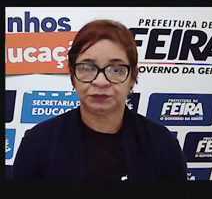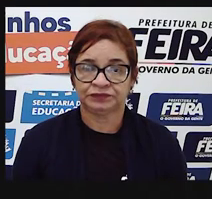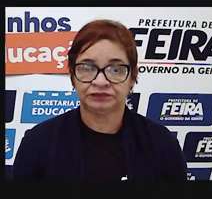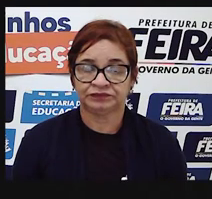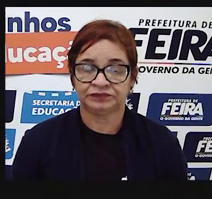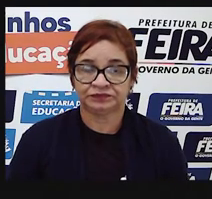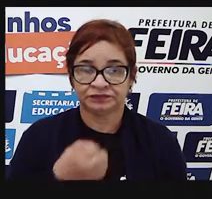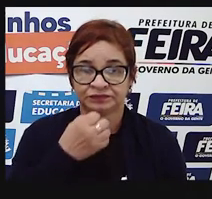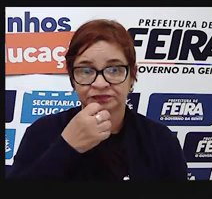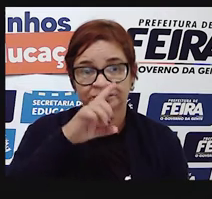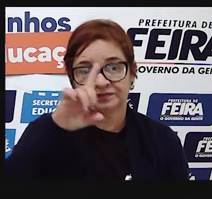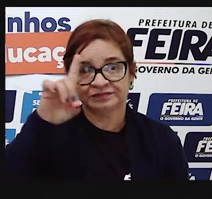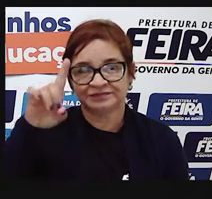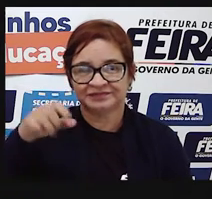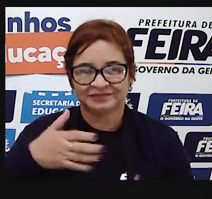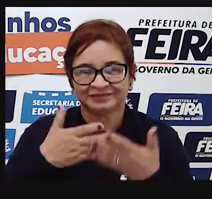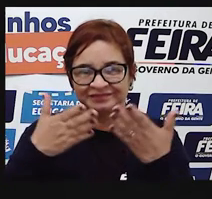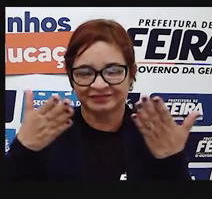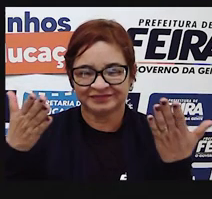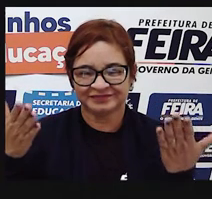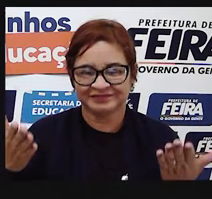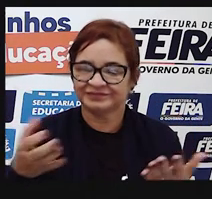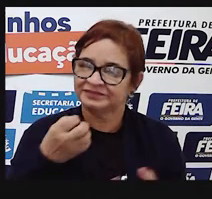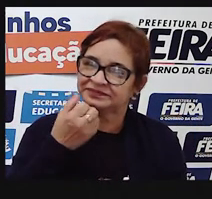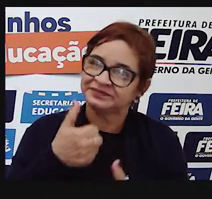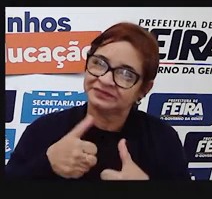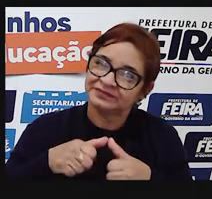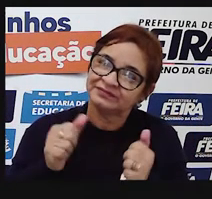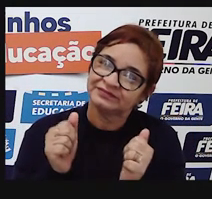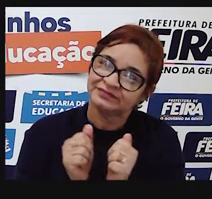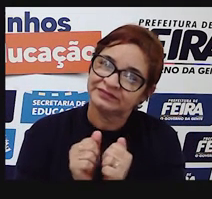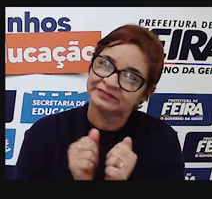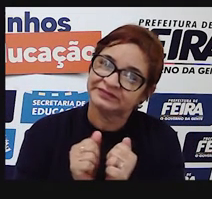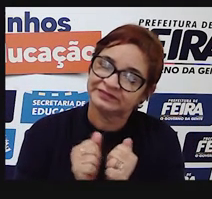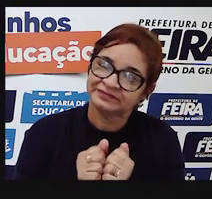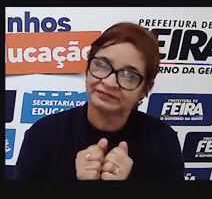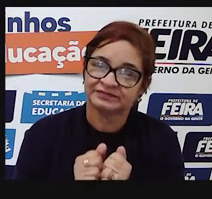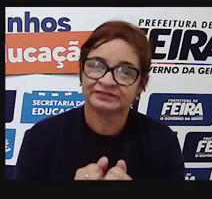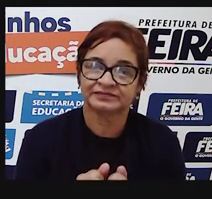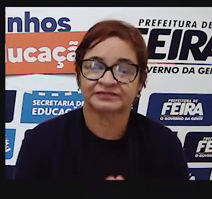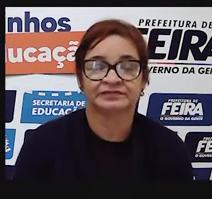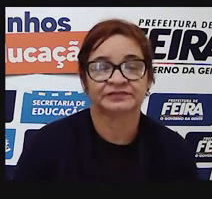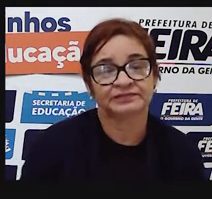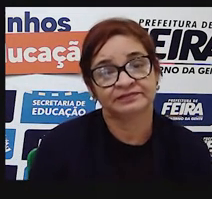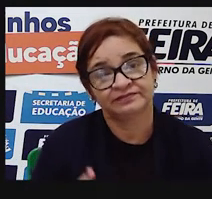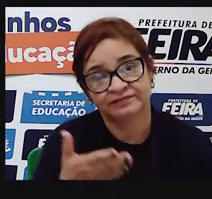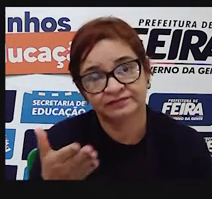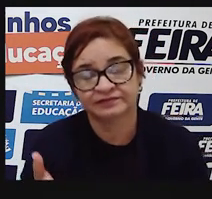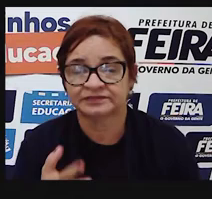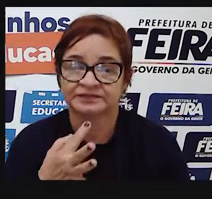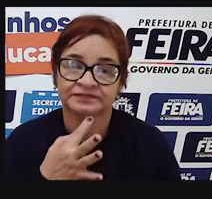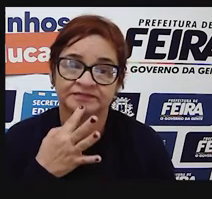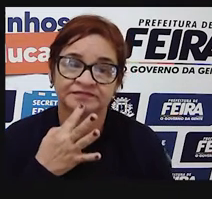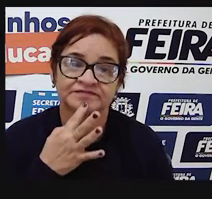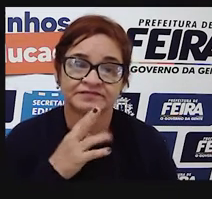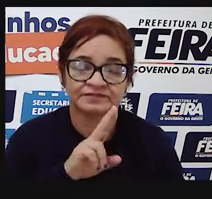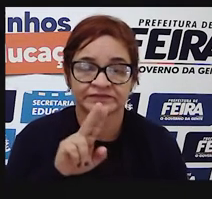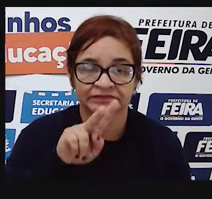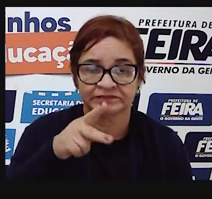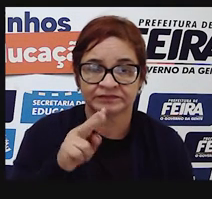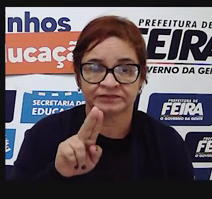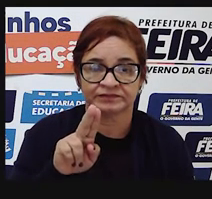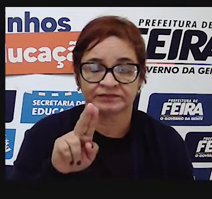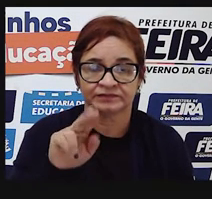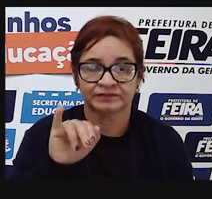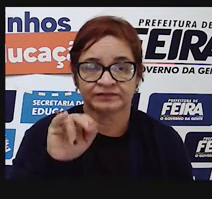Bom dia, pessoal. Bom estar com vocês mais uma vez. Vocês já me conhecem, meu nome é Witan Leal, sou